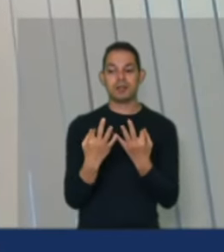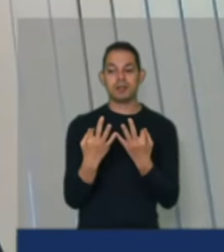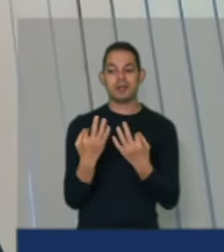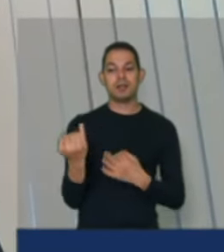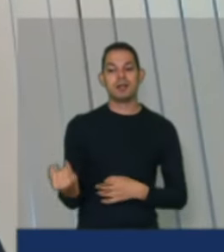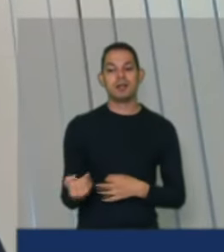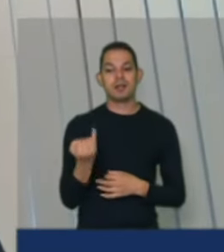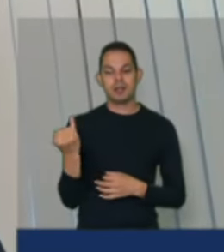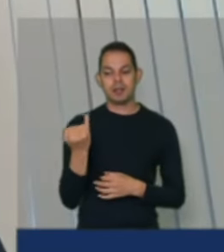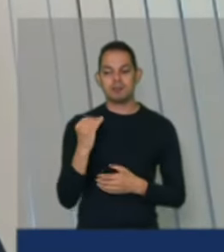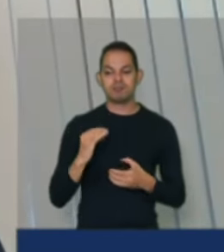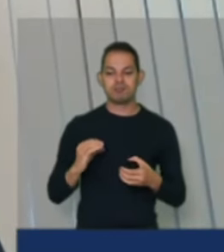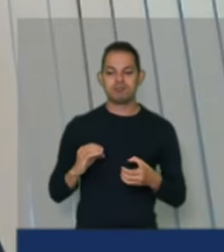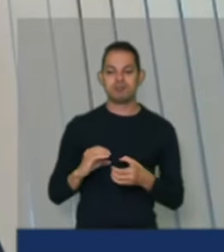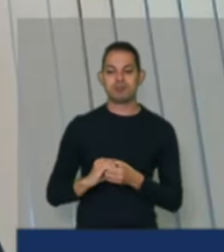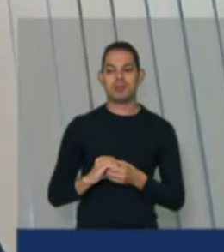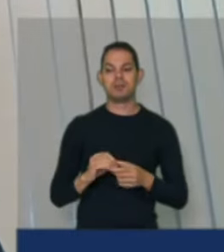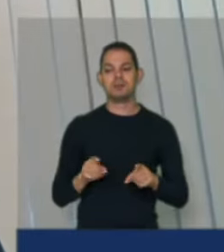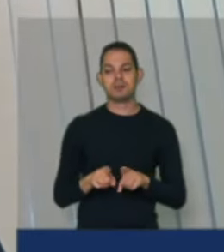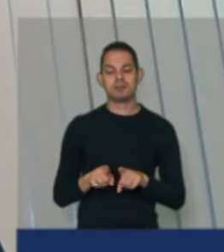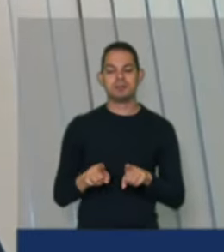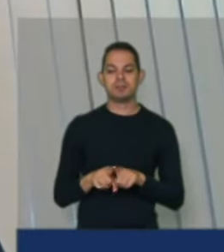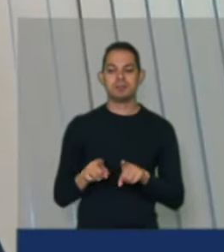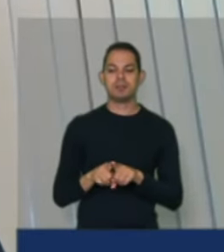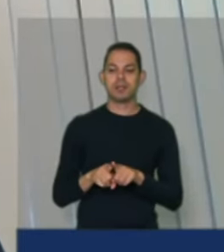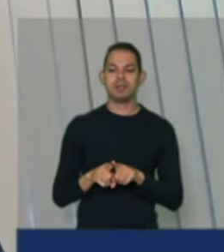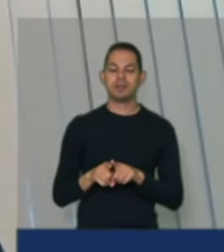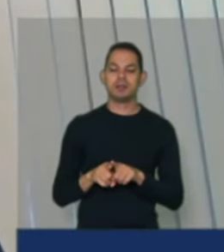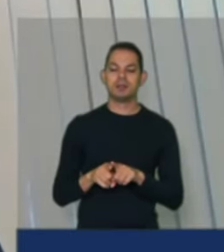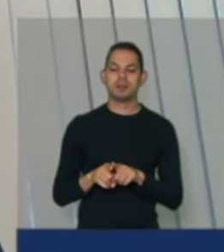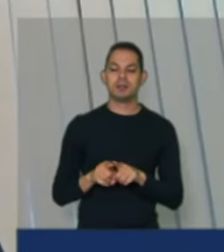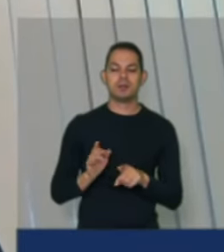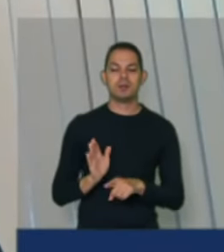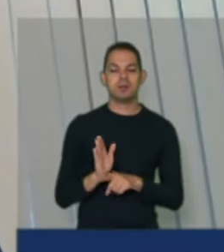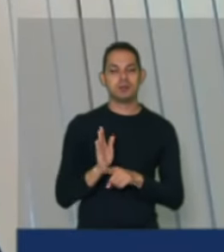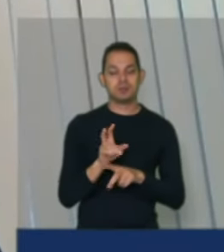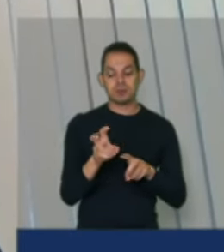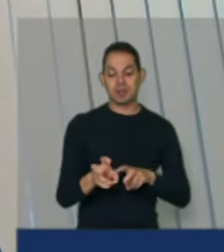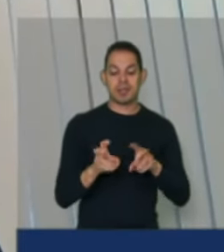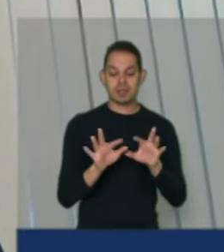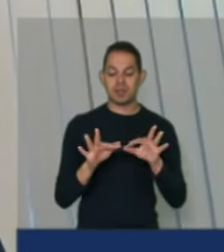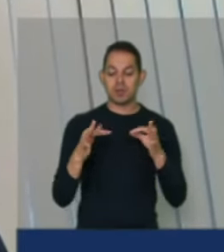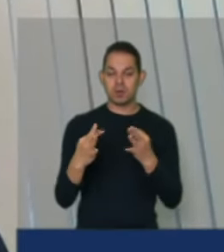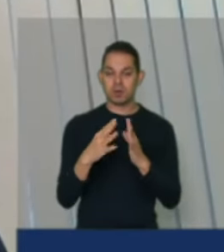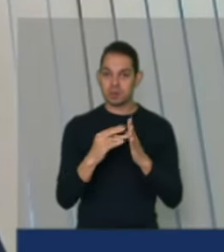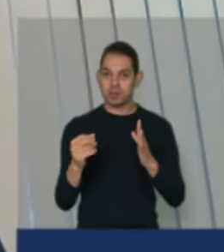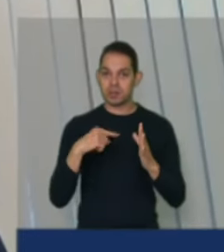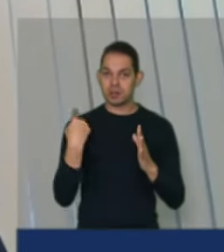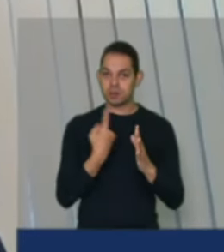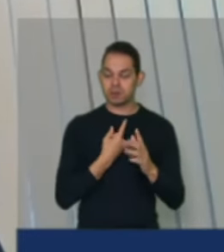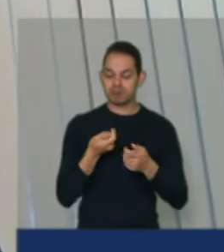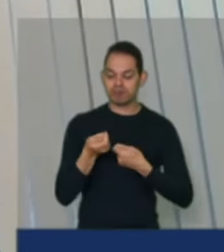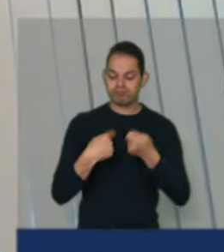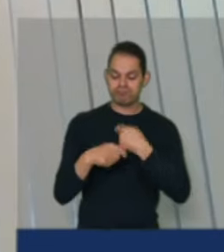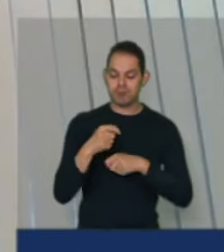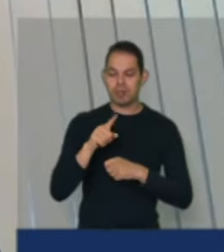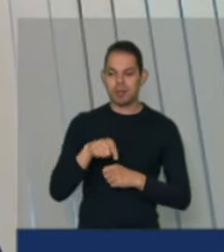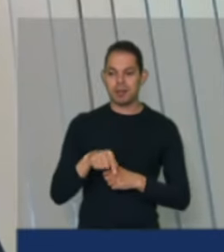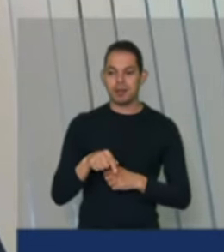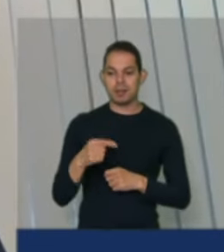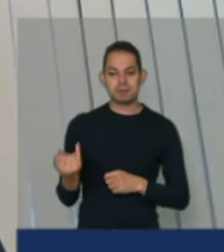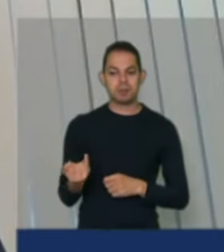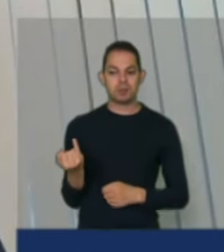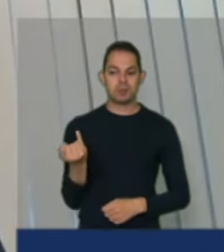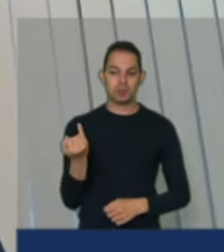cooperativismo e vice-versa para o agricultor familiar do nosso modelo de negócio é extremamente importante